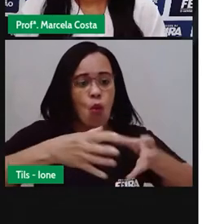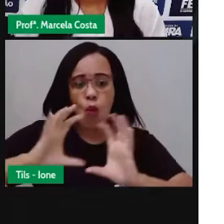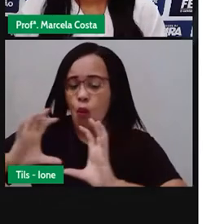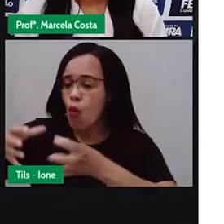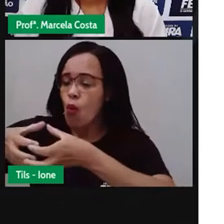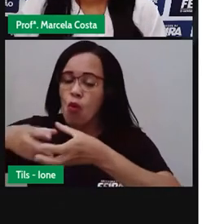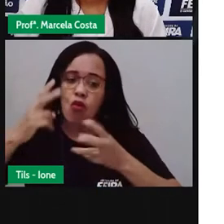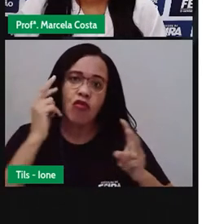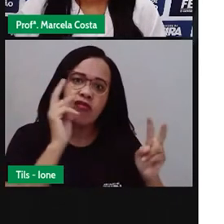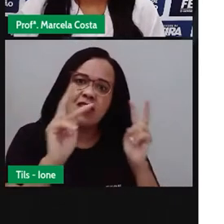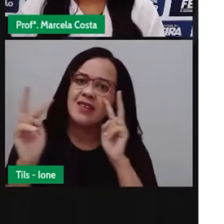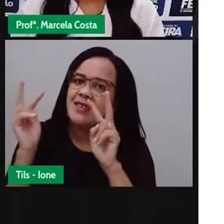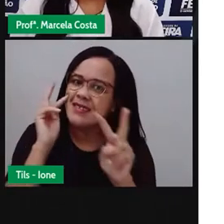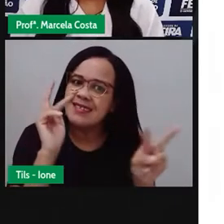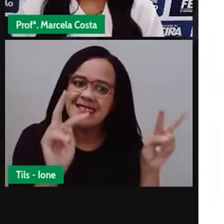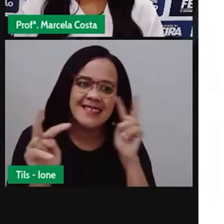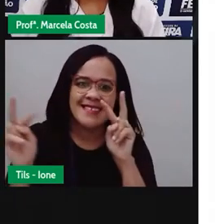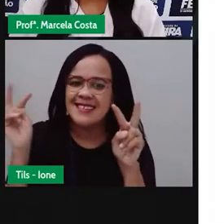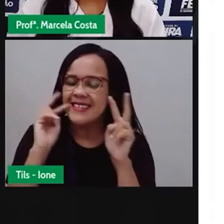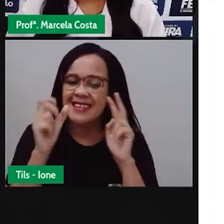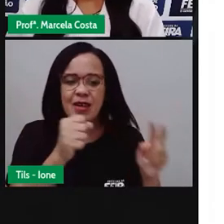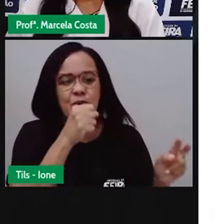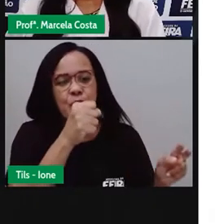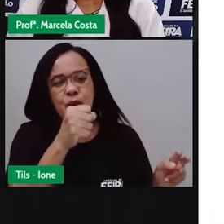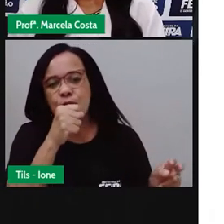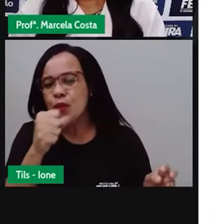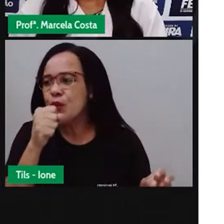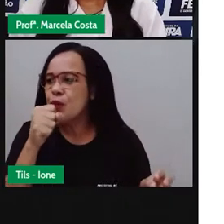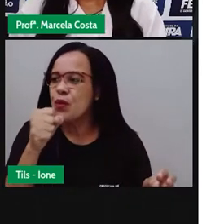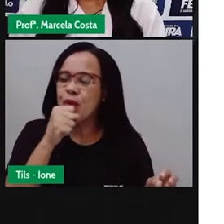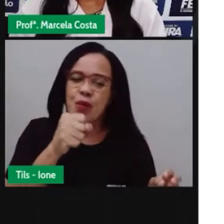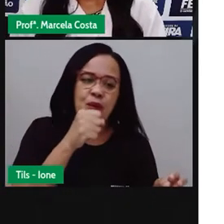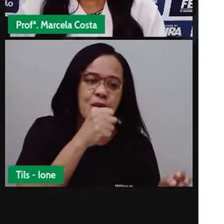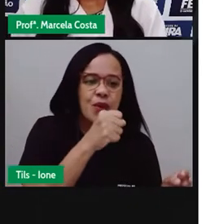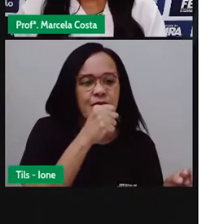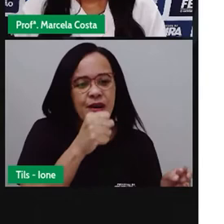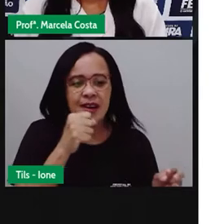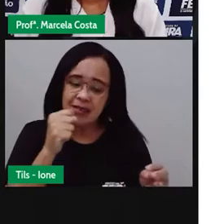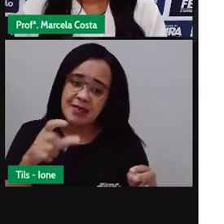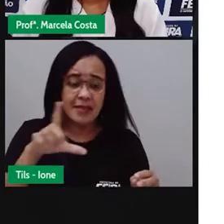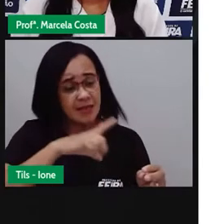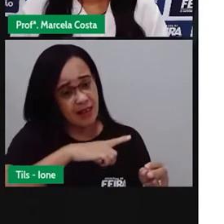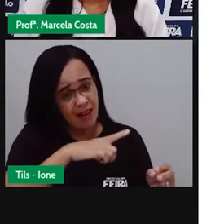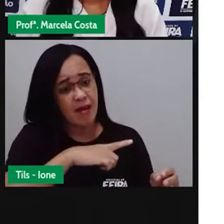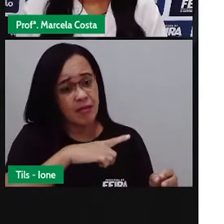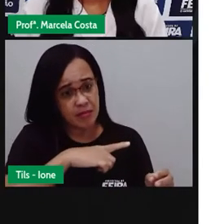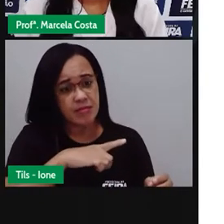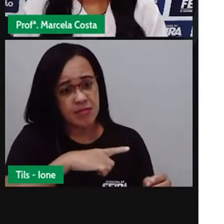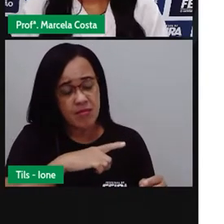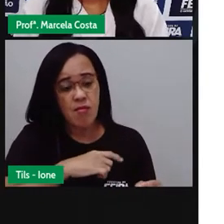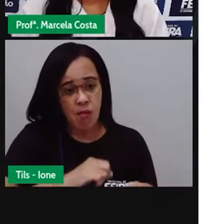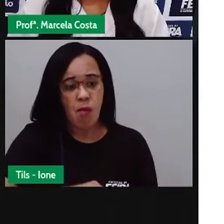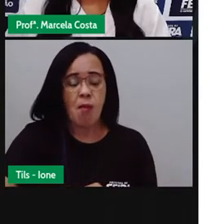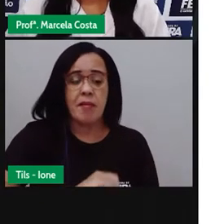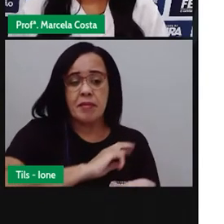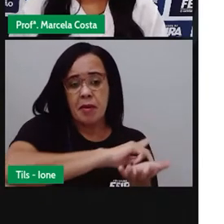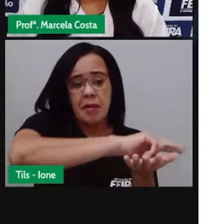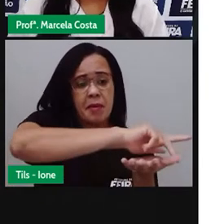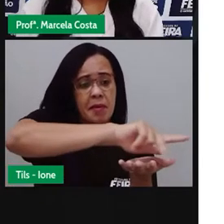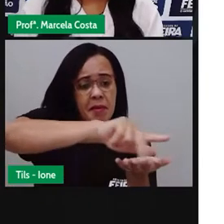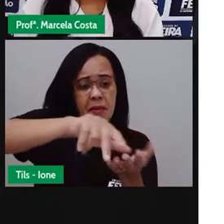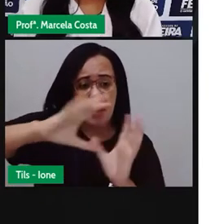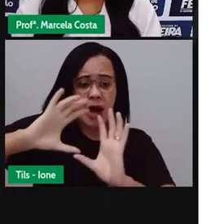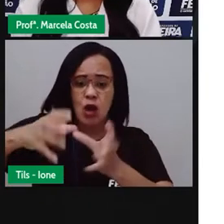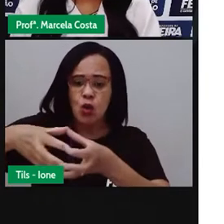assistir as apresentações de diferentes equipes, de